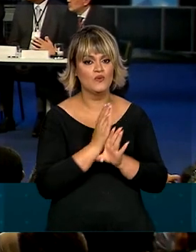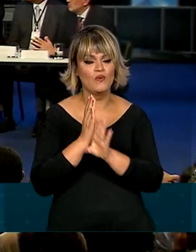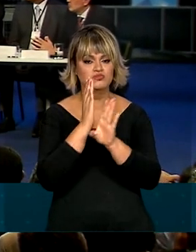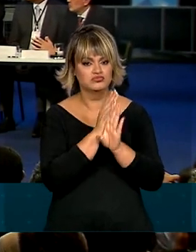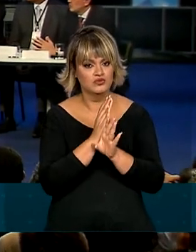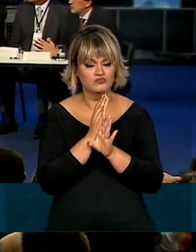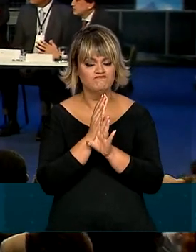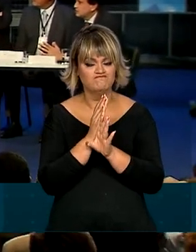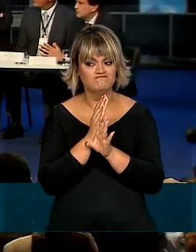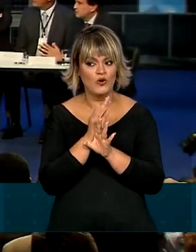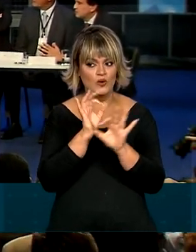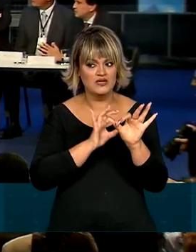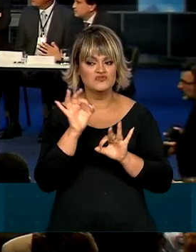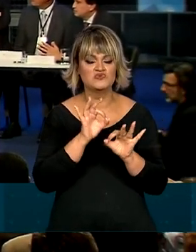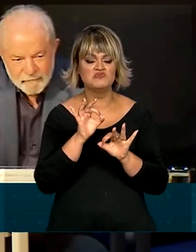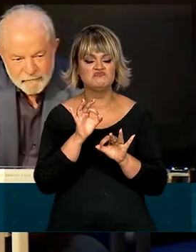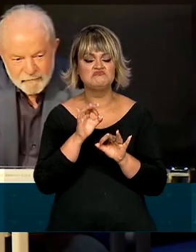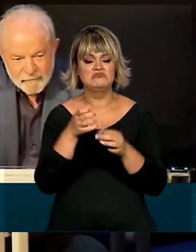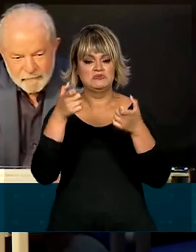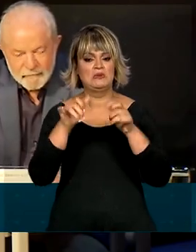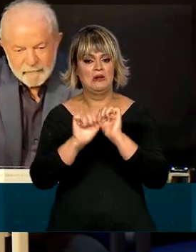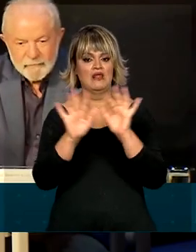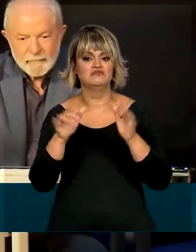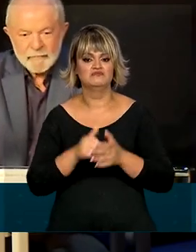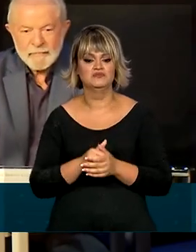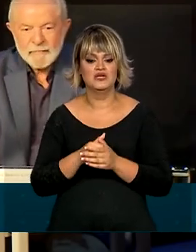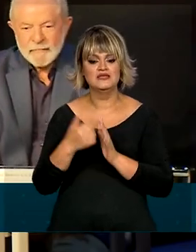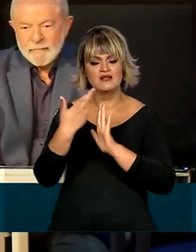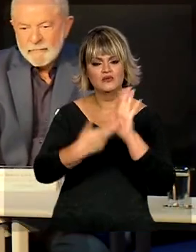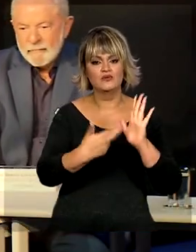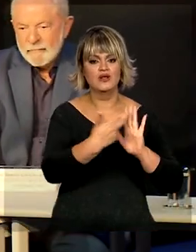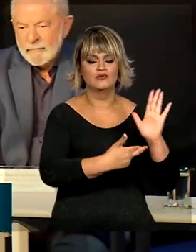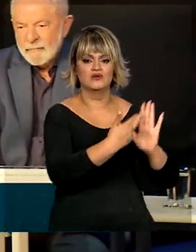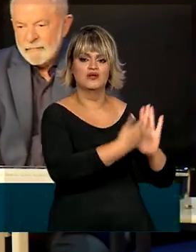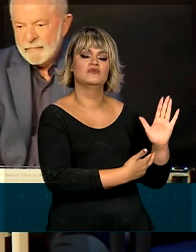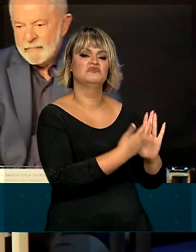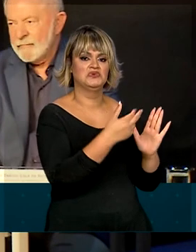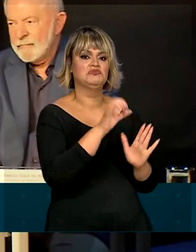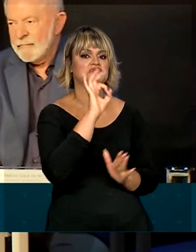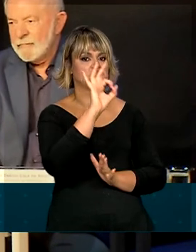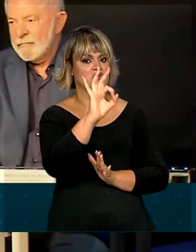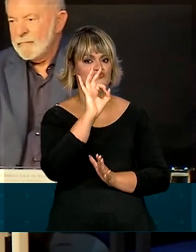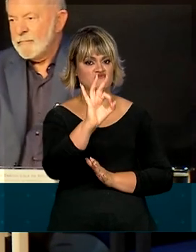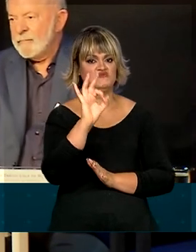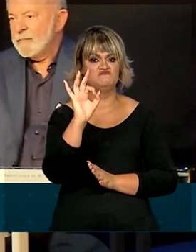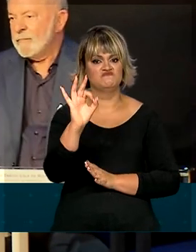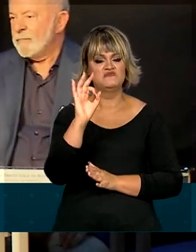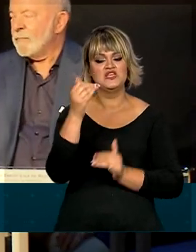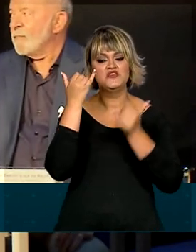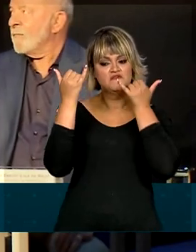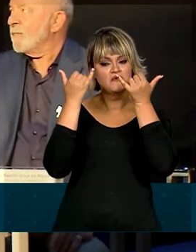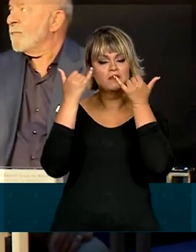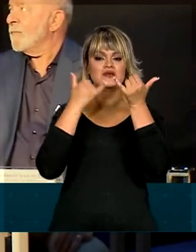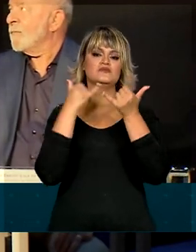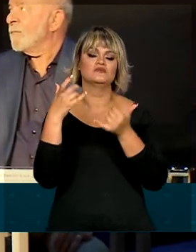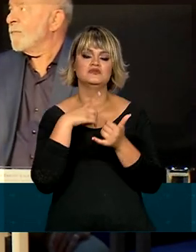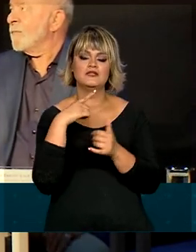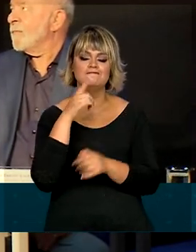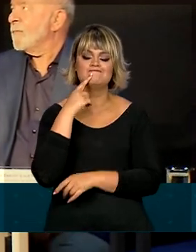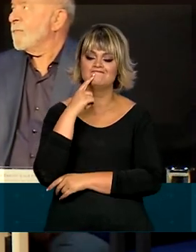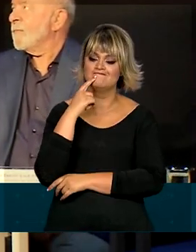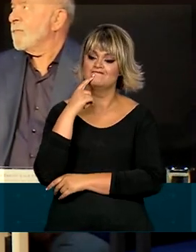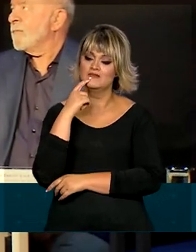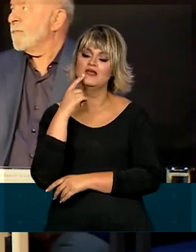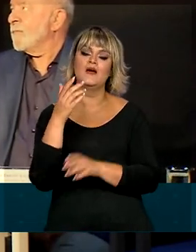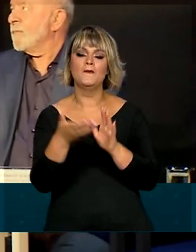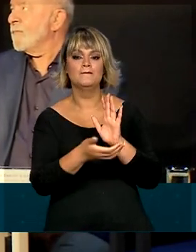produzidos foram precisos. Os relatórios temáticos são riquíssimos, tem muita informação e seguramente